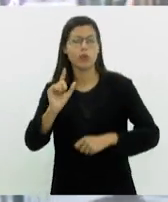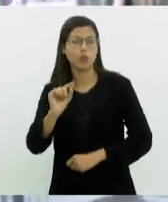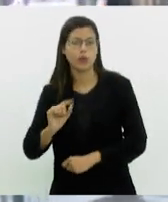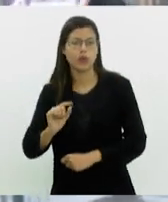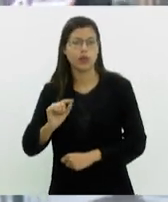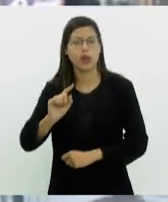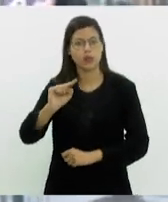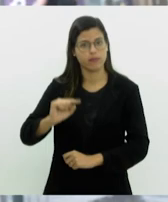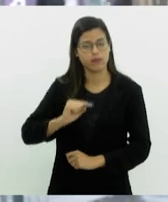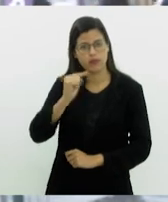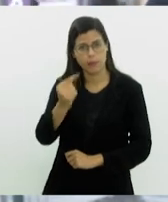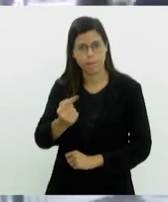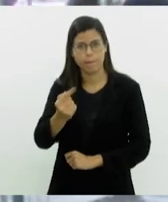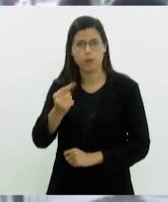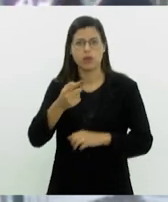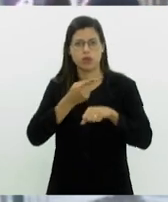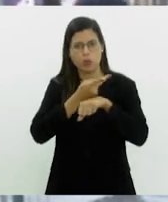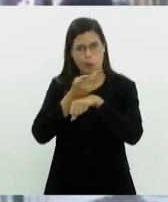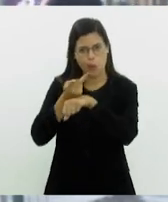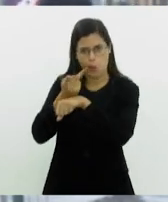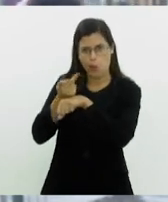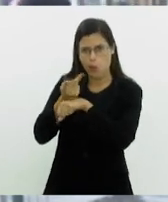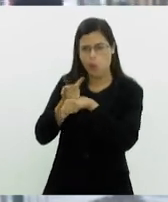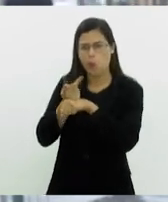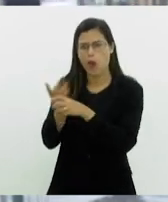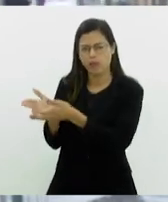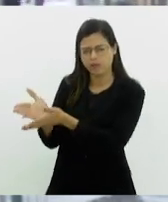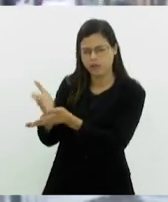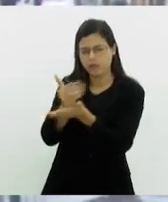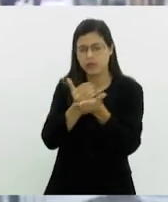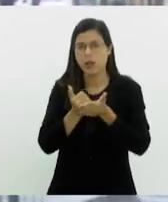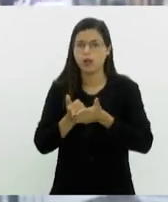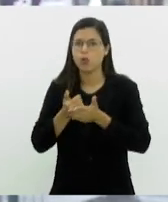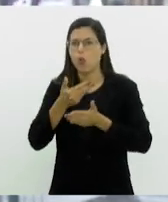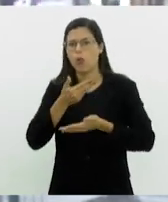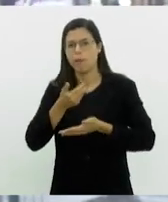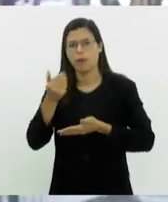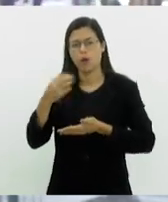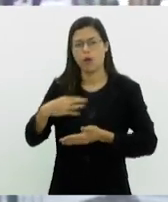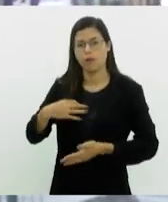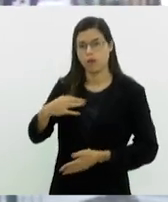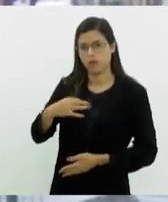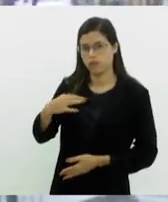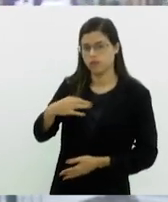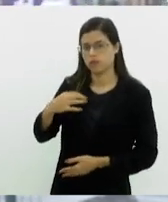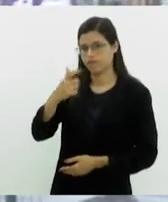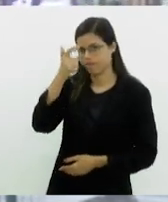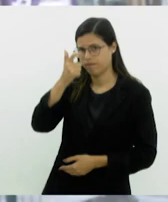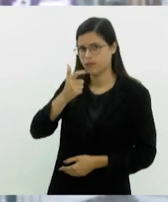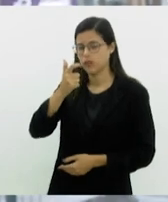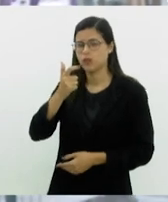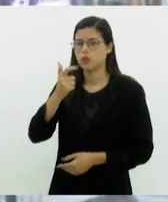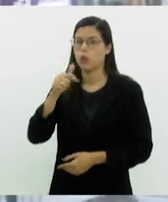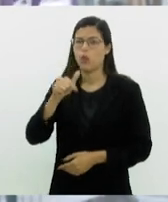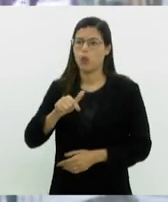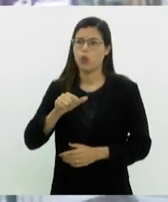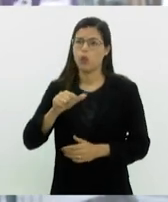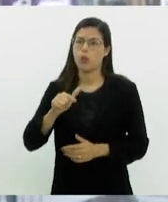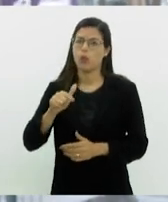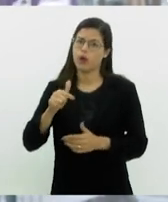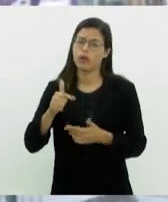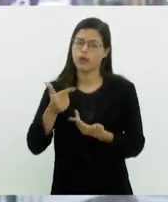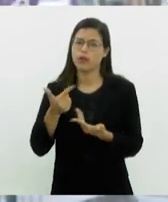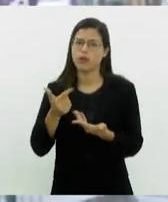a partir disso, a gente procura no nosso banco de dados o melhor voluntário que se encaixa naquele quadrado